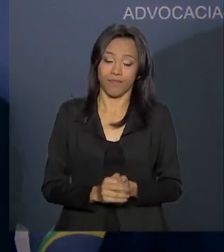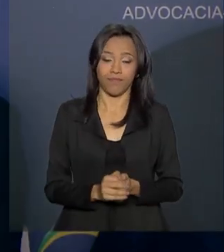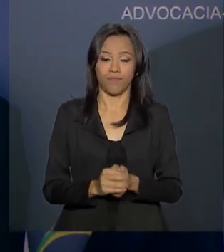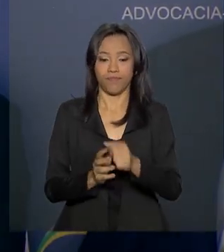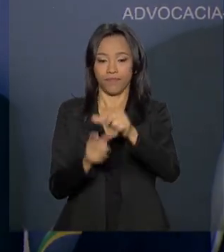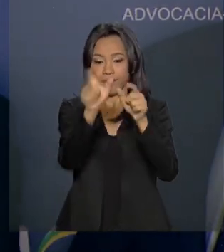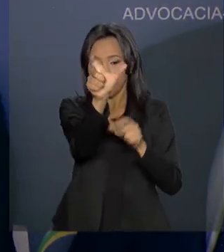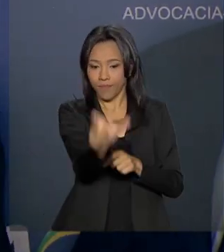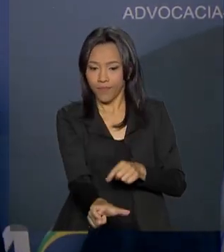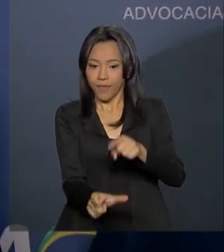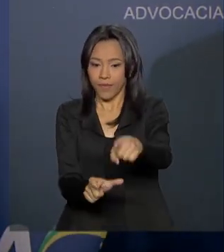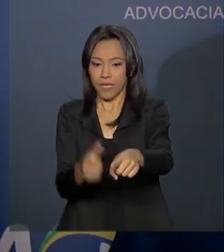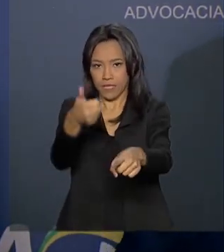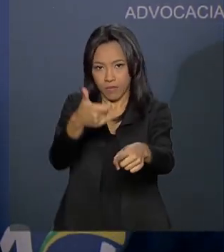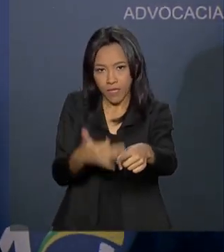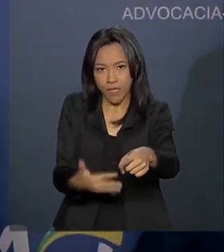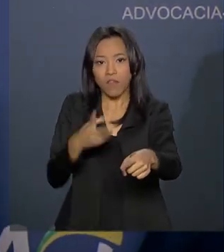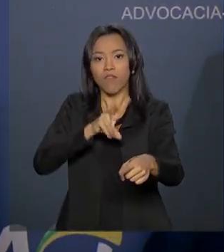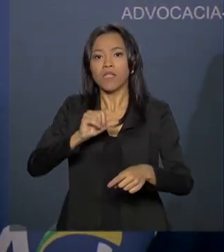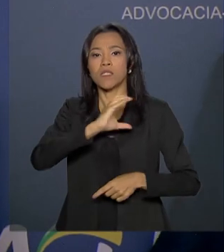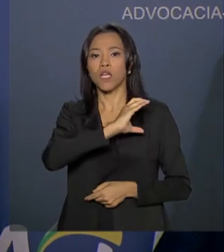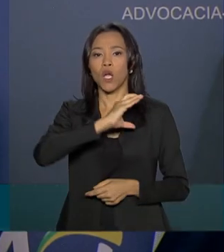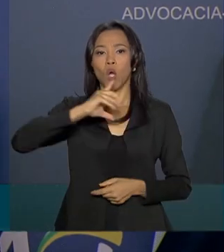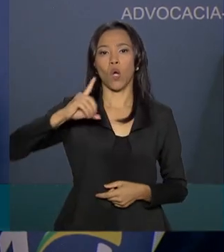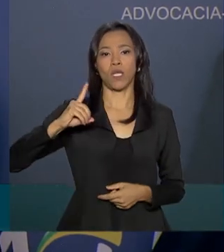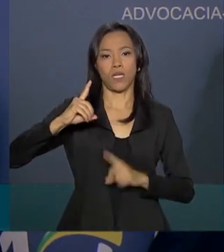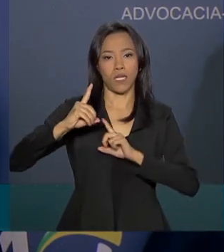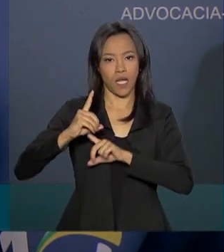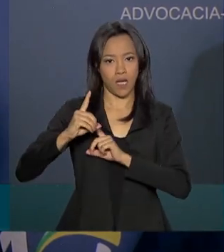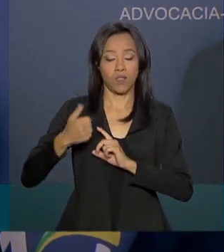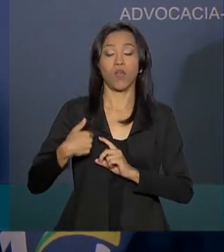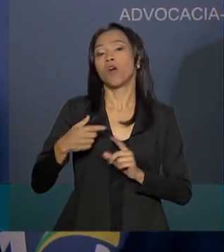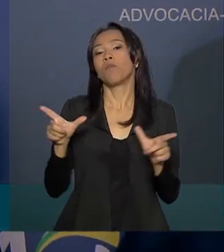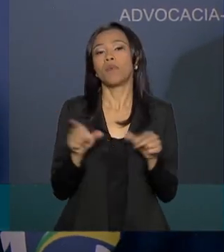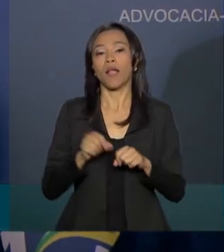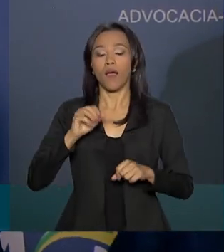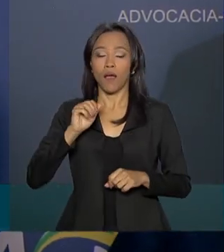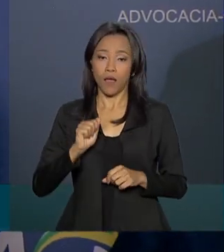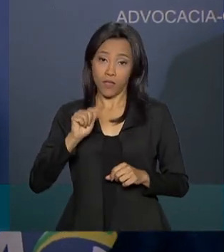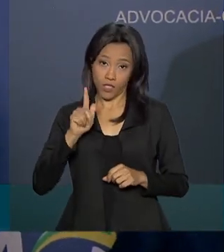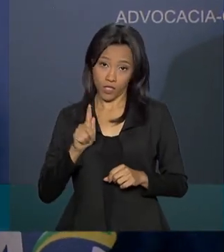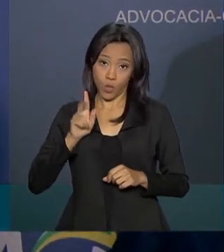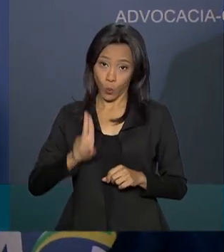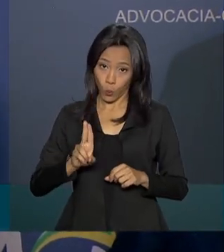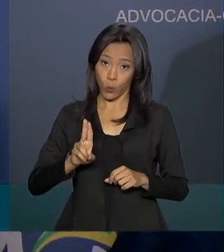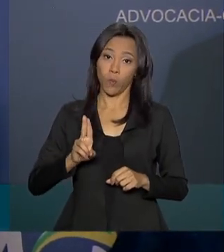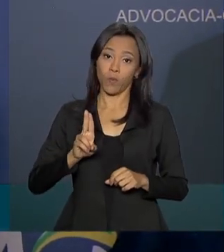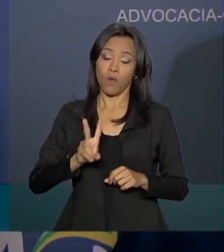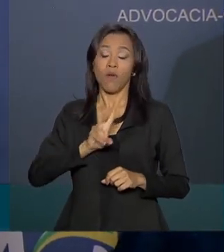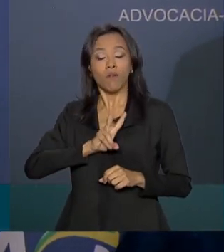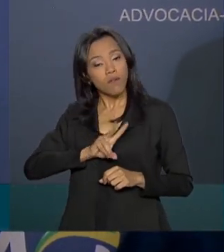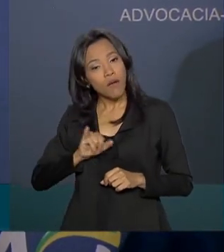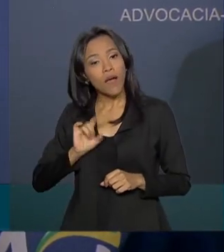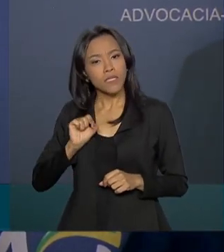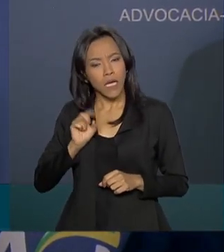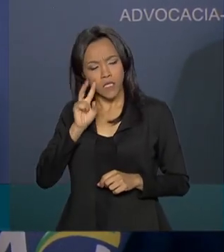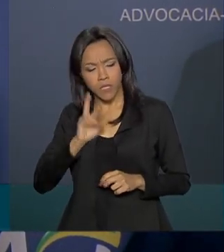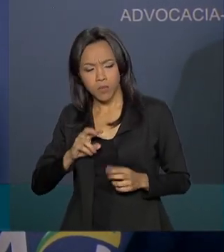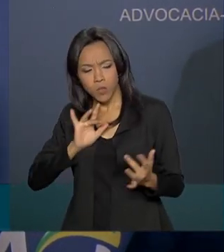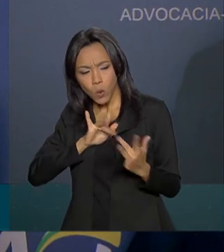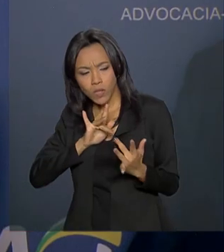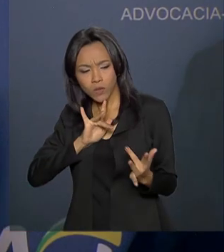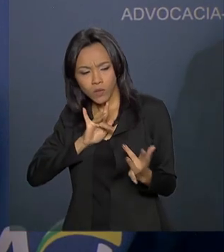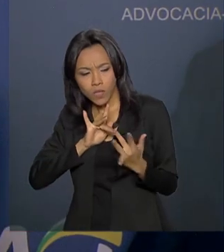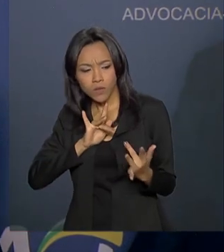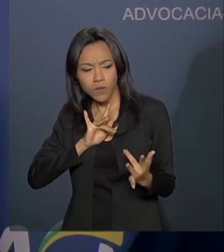Será coordenado pelo Gabinete do Advogado-Geral da União e estará em articulação permanente com o